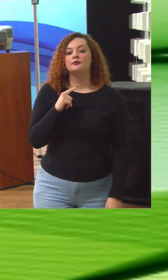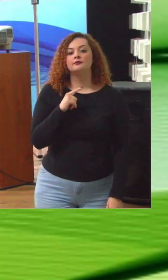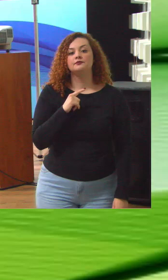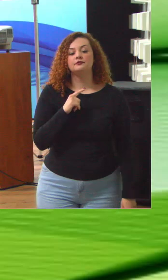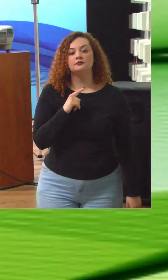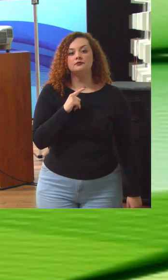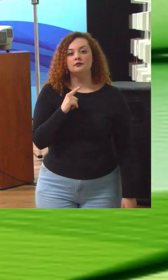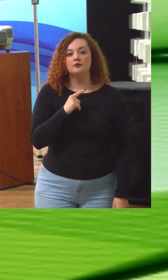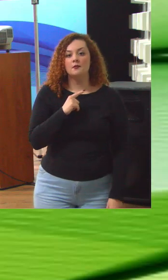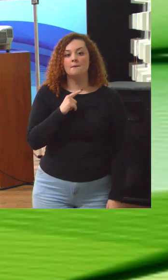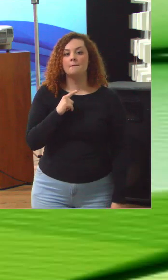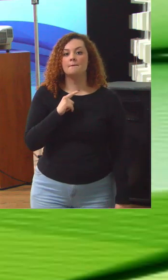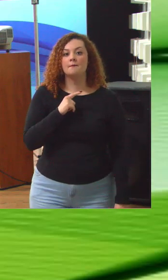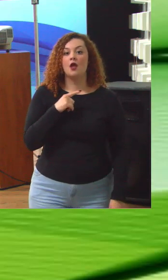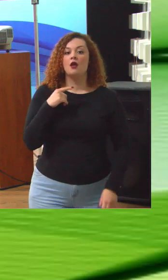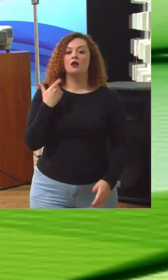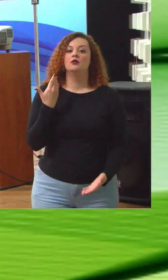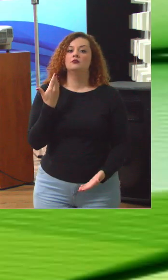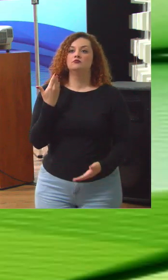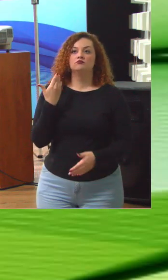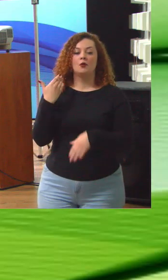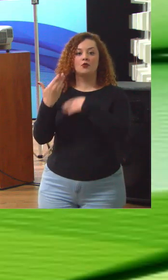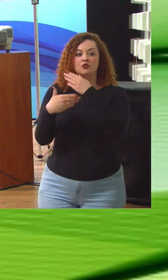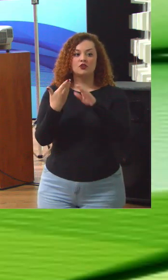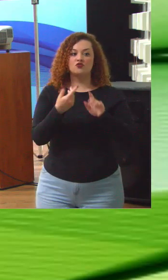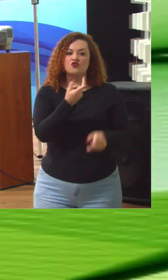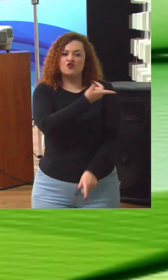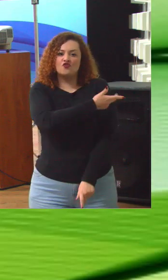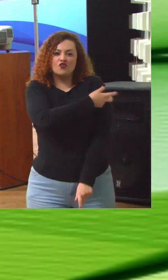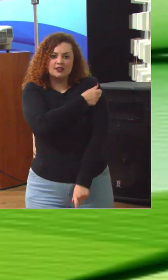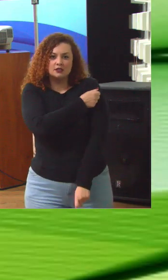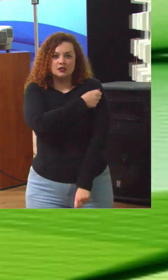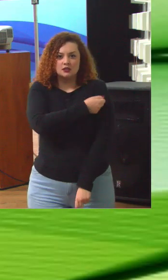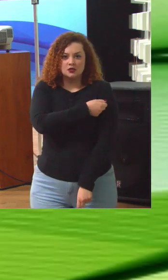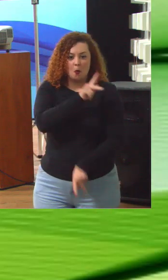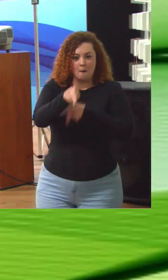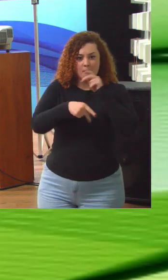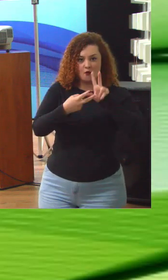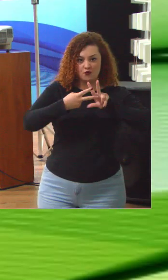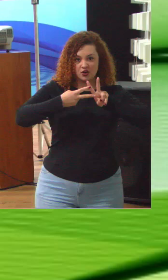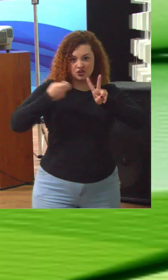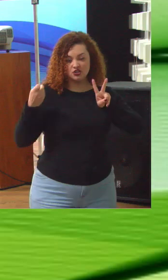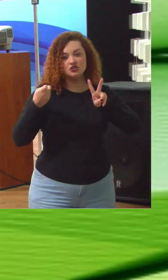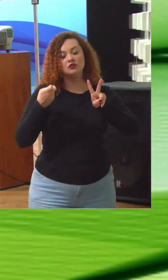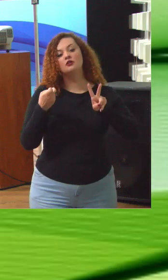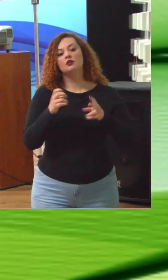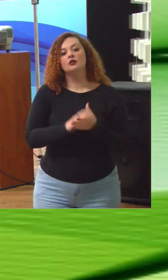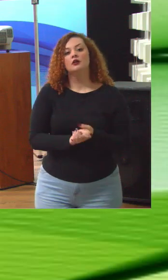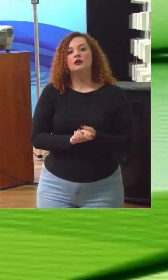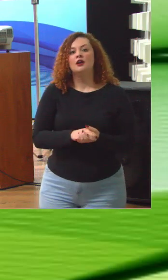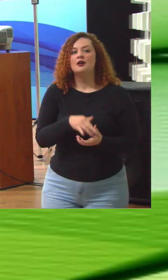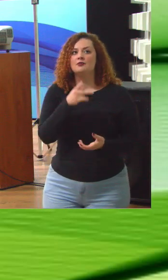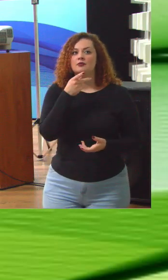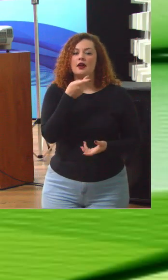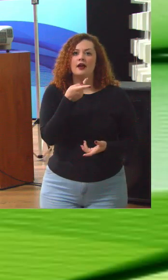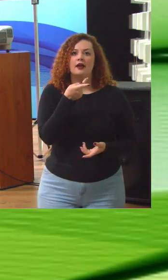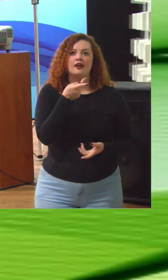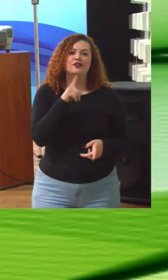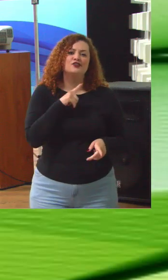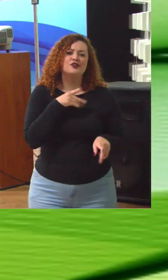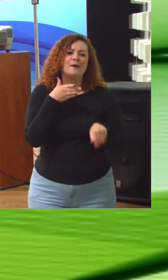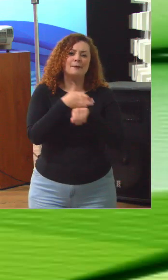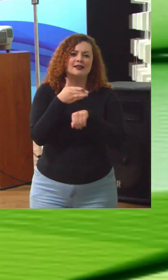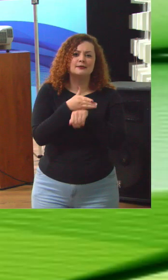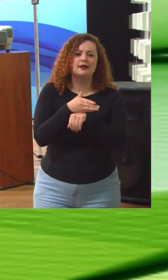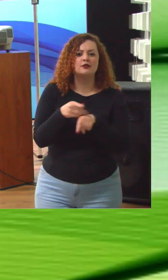vacinação de indígenas, em que você tinha participação de Ministério da Saúde, claro, por um lado, mas você também tinha a participação do